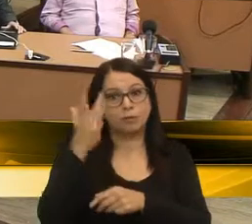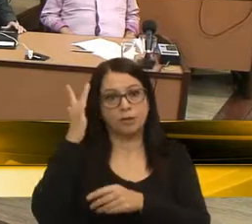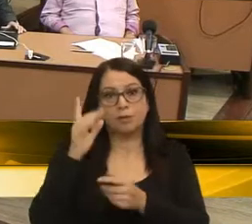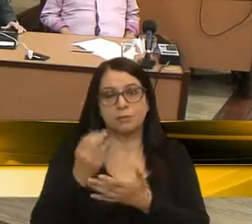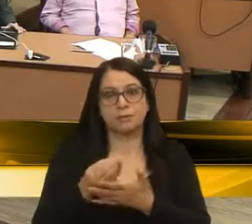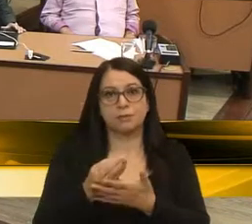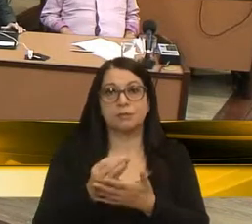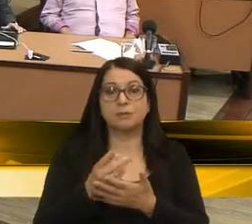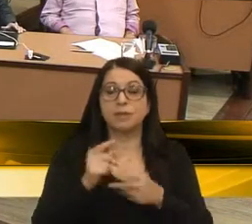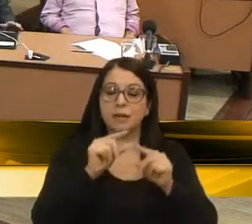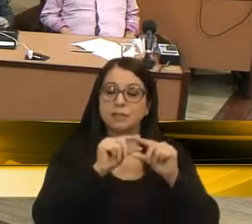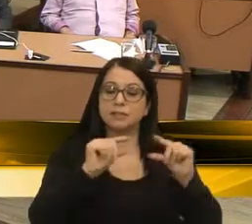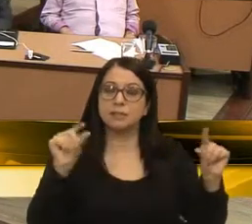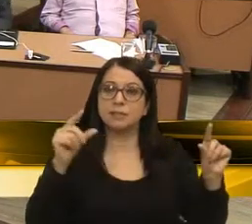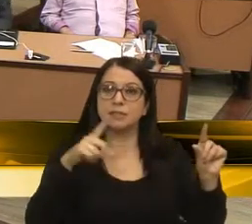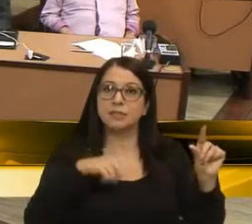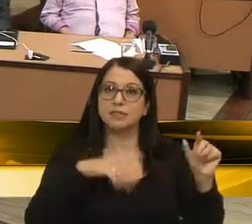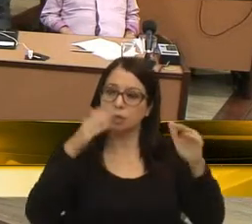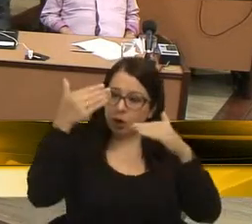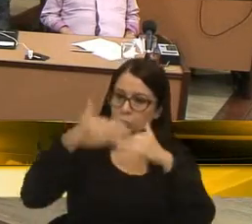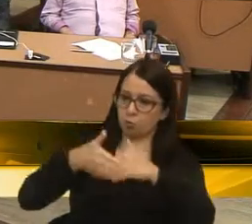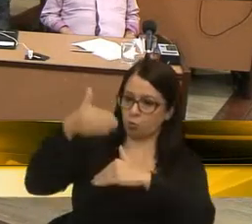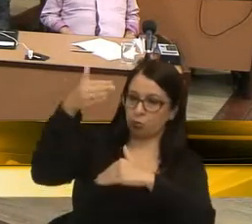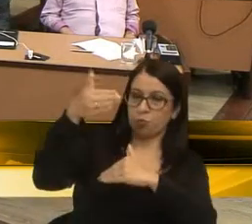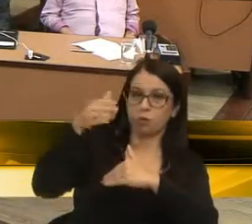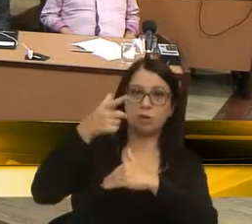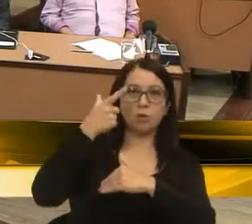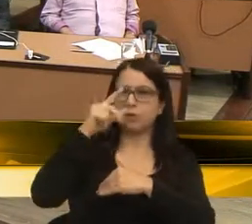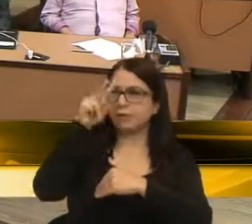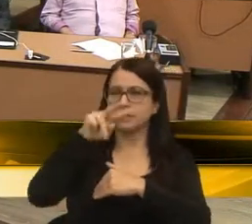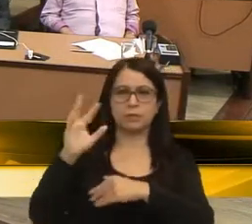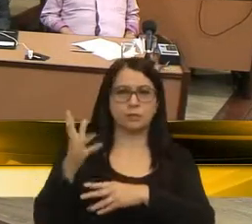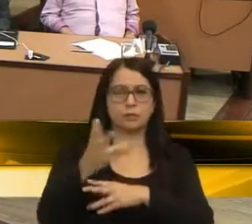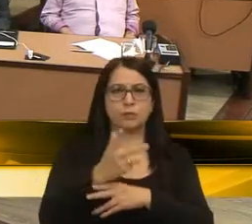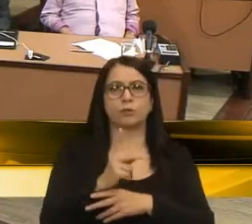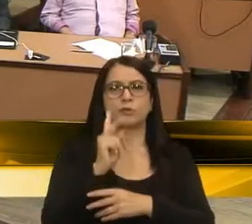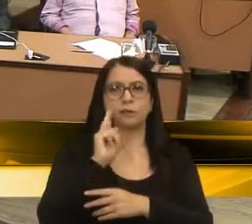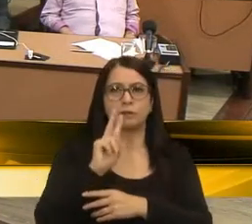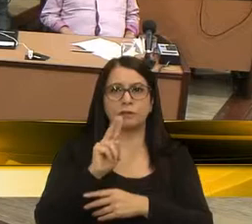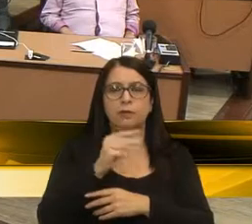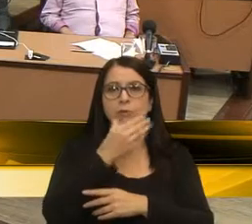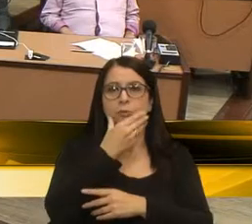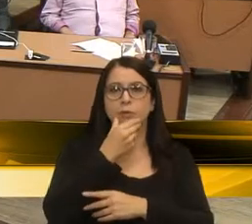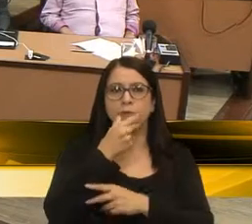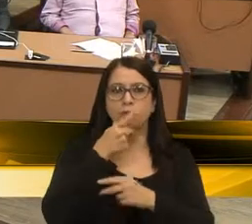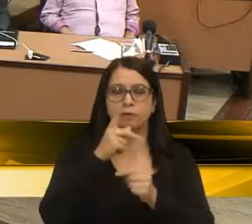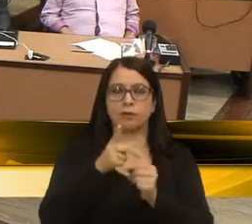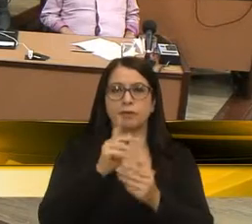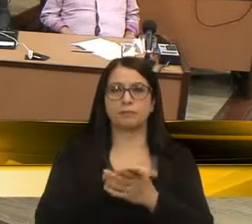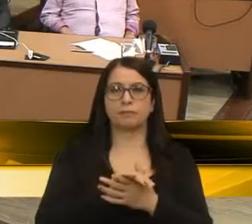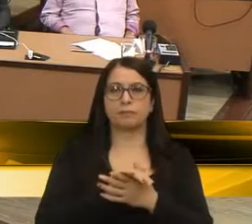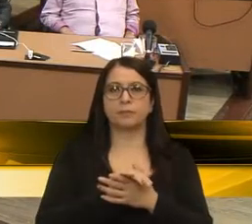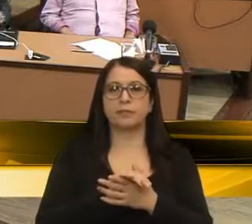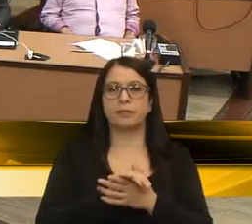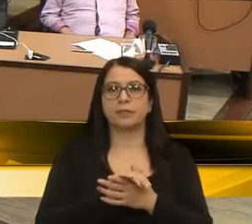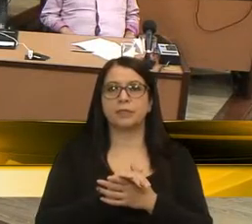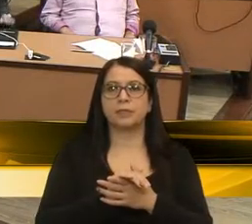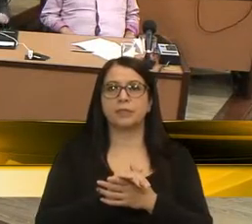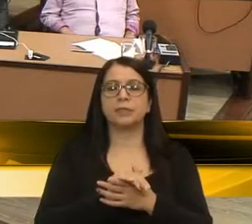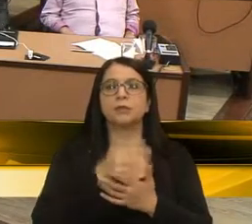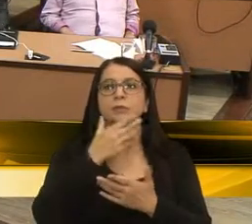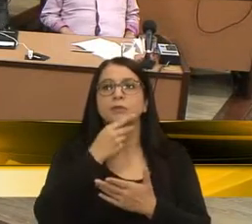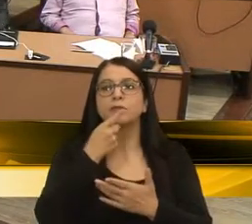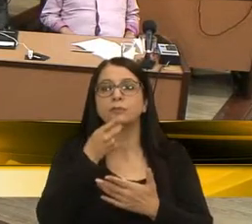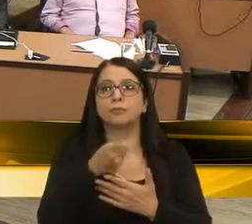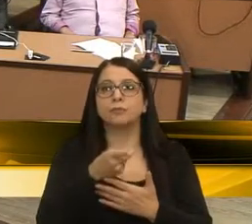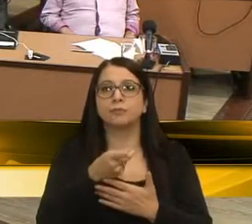mas daquelas frases que tinha no muro, eu não consegui ler todas elas, mas o que aquele menino ali disse, falei para Felipe, tem um menino ali, que ele